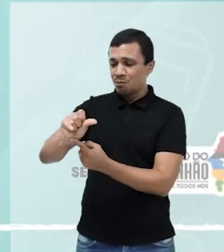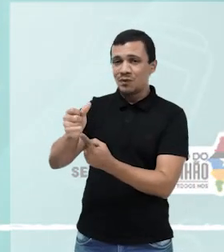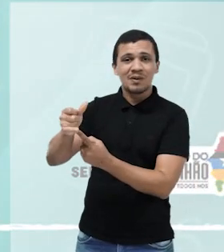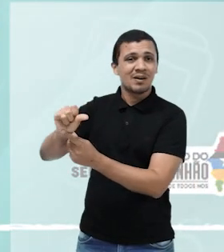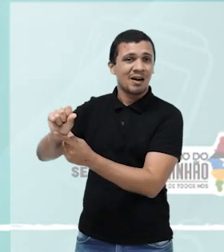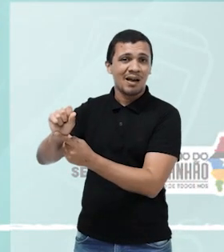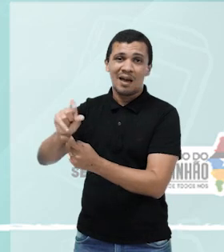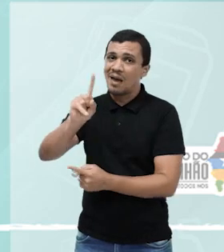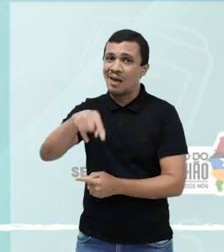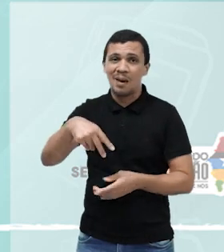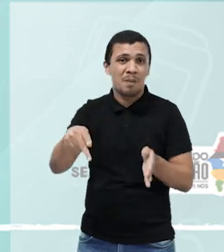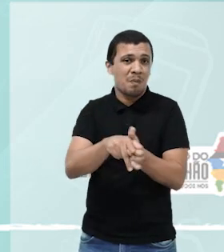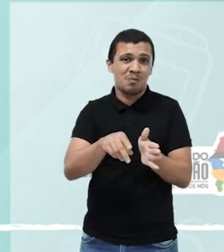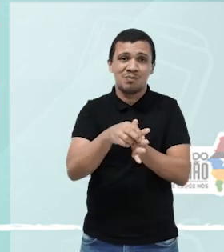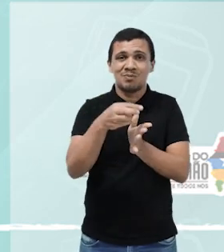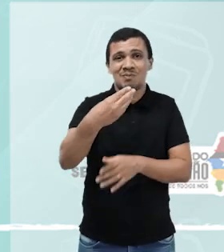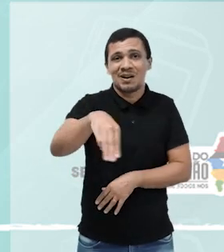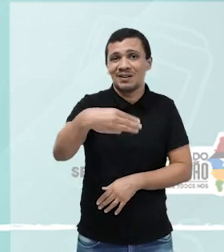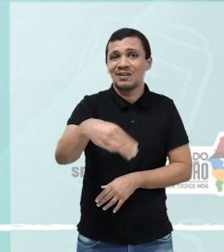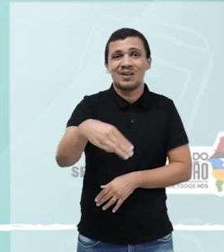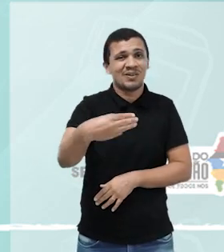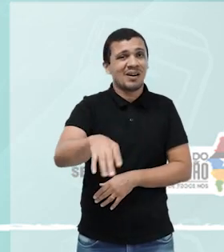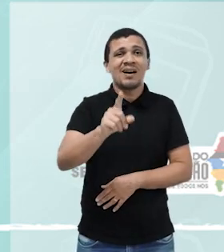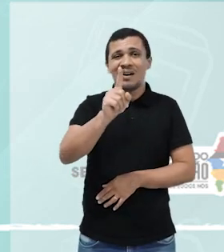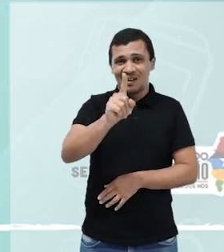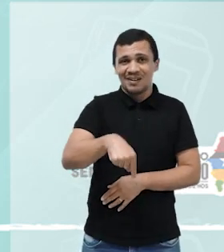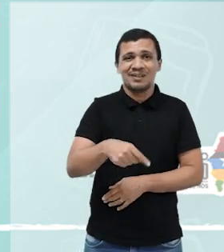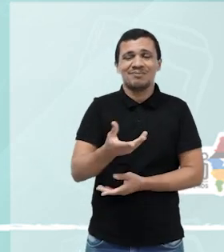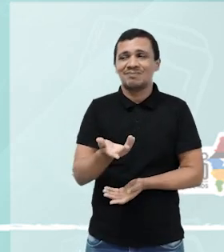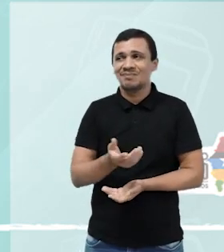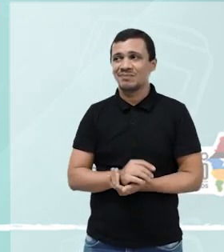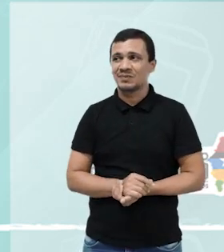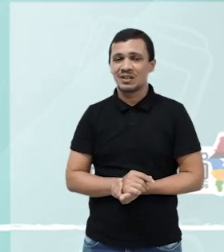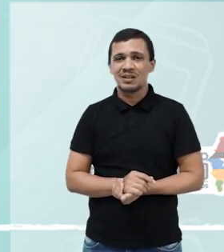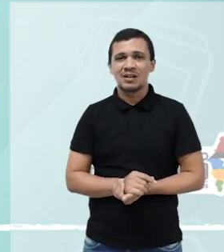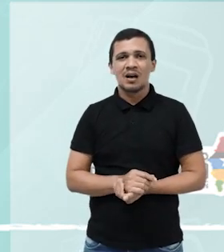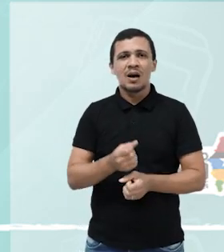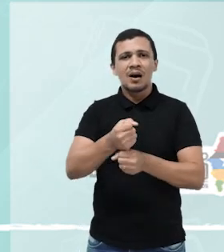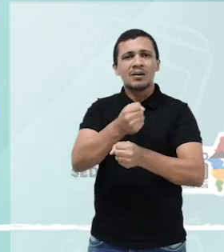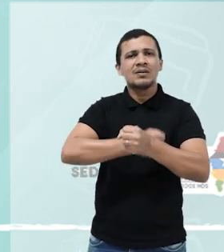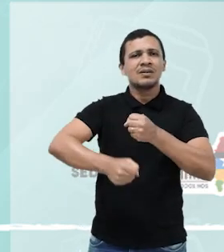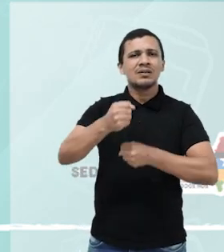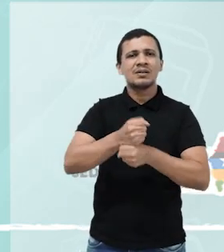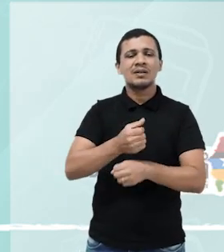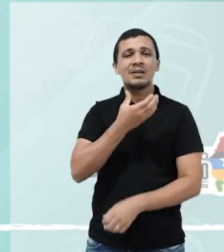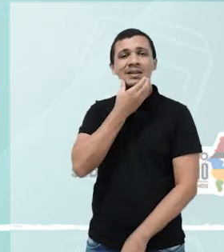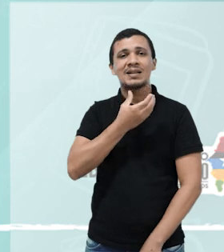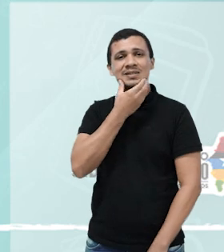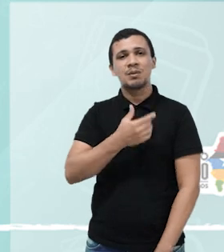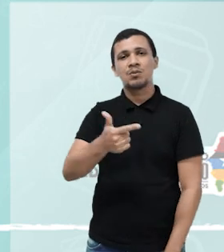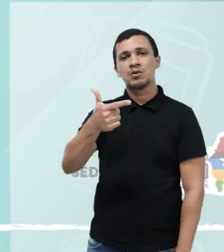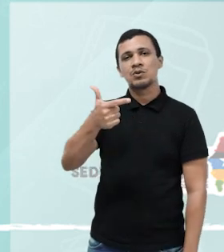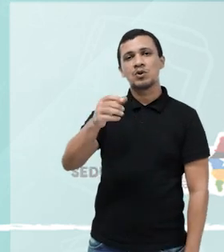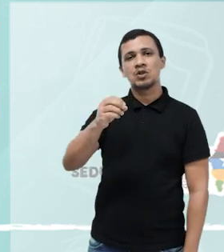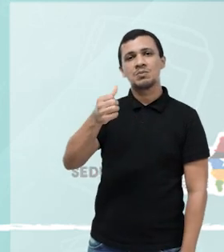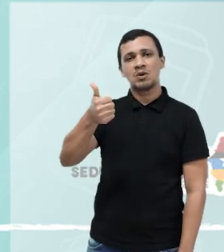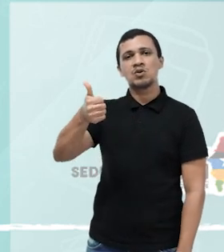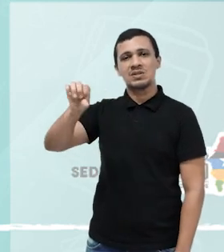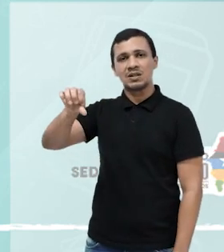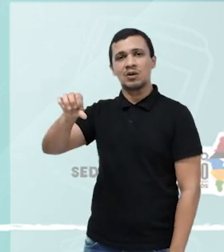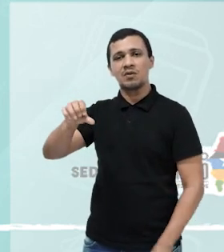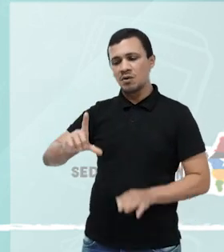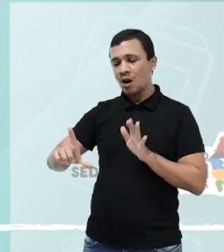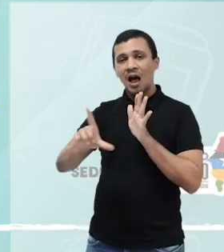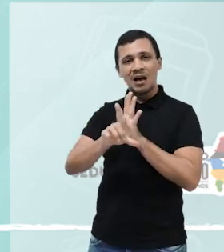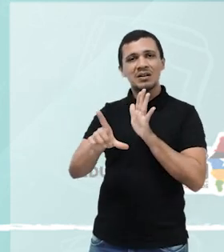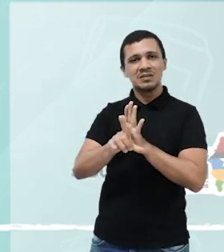gente. Não tem para onde você correr. Ele foi considerado patrimônio imaterial em dezembro de 2019, há pouco mais de dois anos, menos de dois